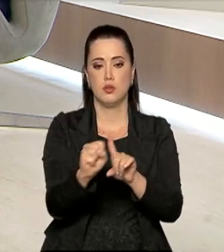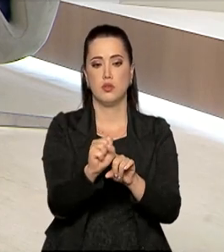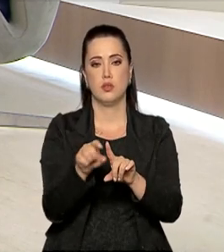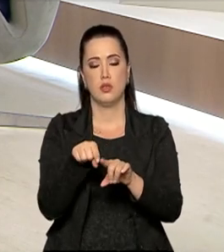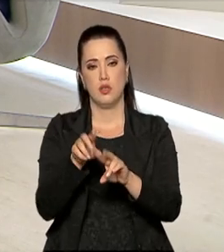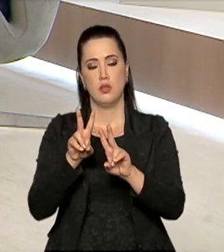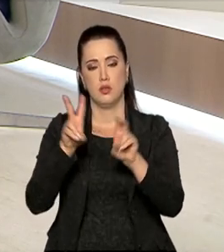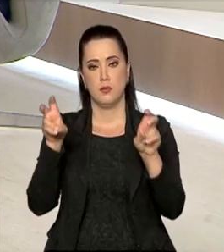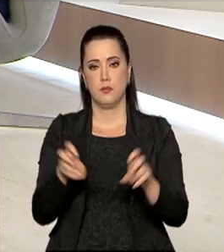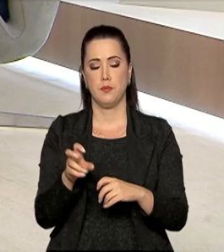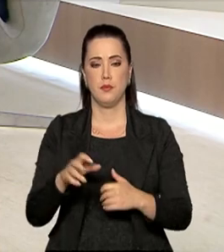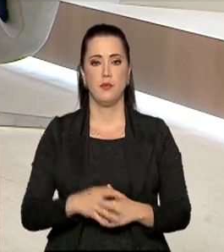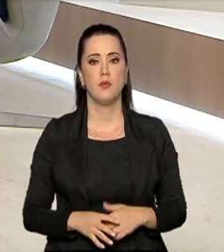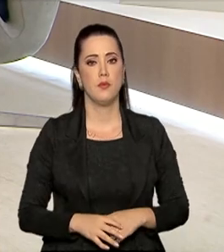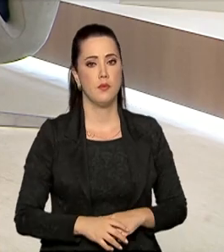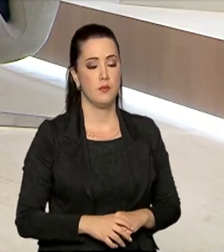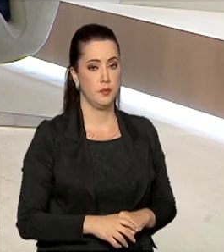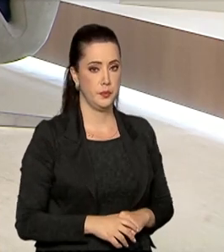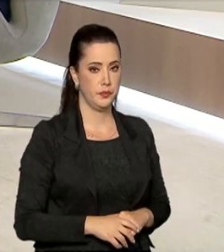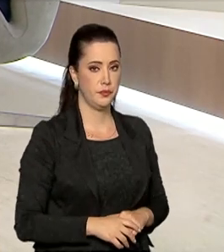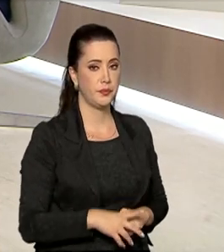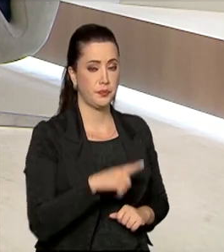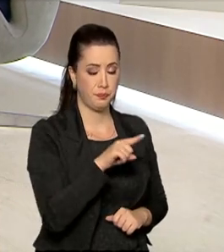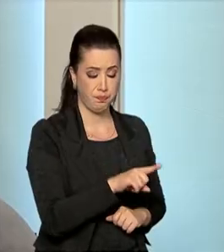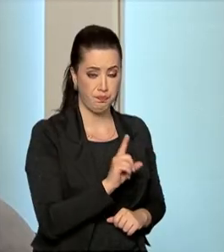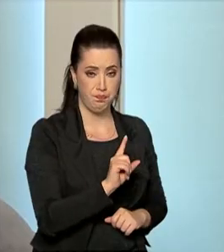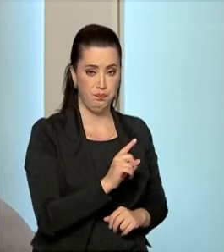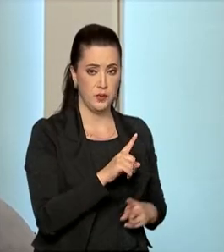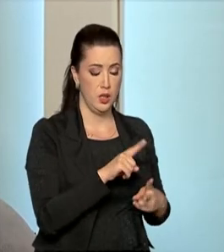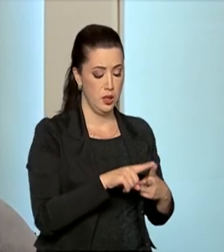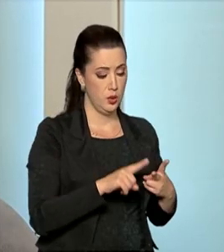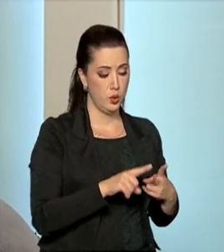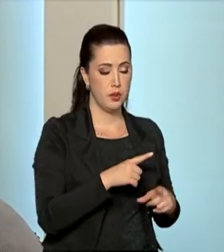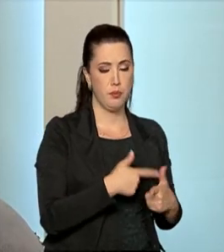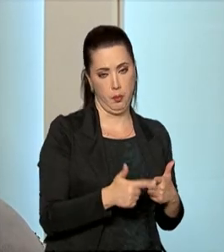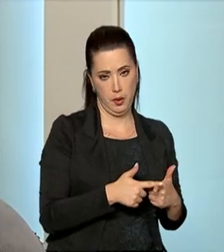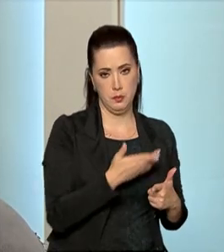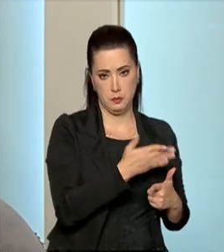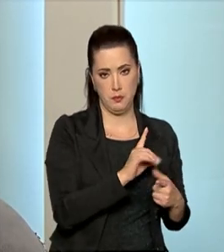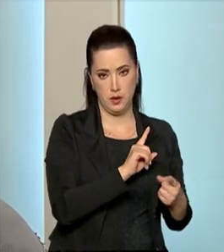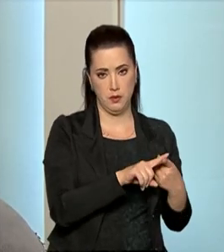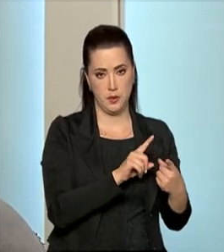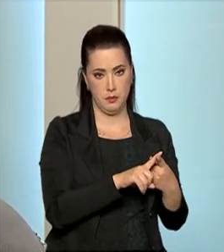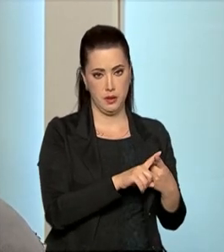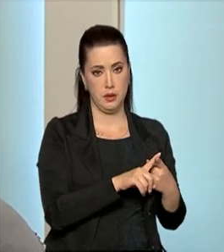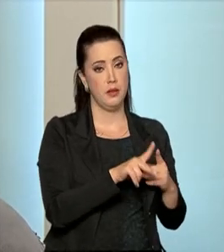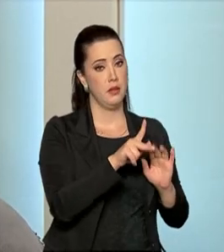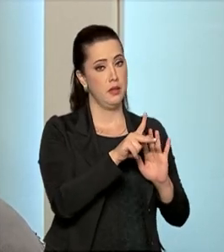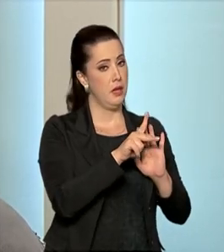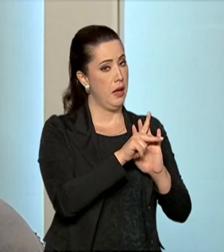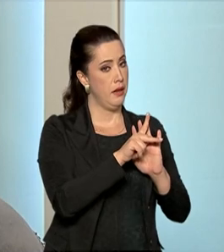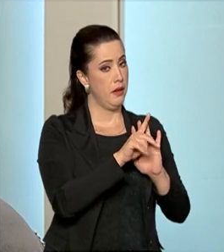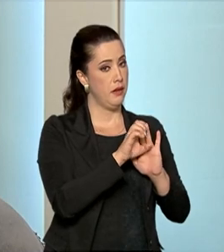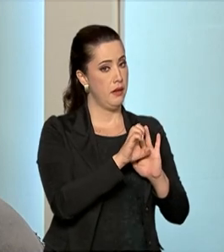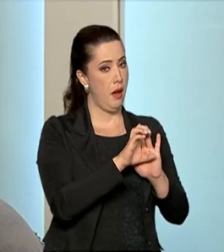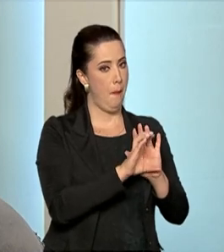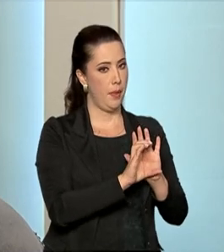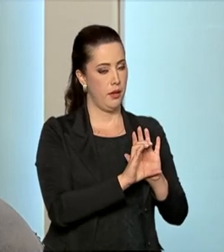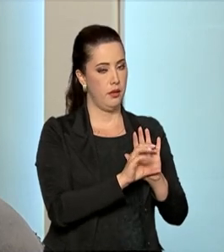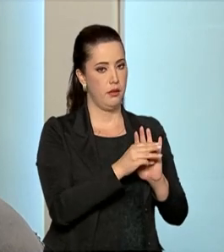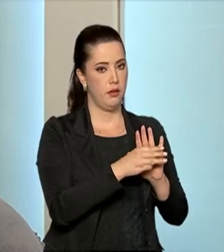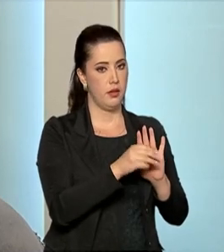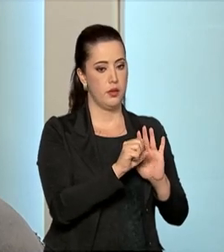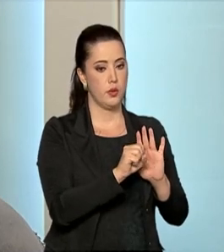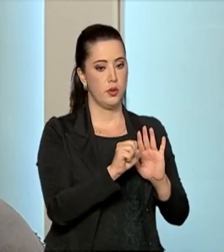Nós temos duas situações aí. A primeira é que nós tínhamos lá na PET 3388 a questão do